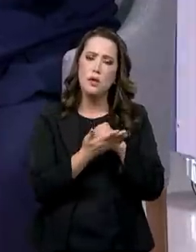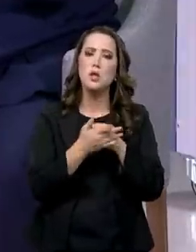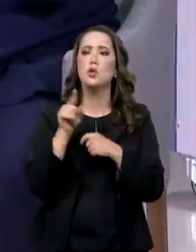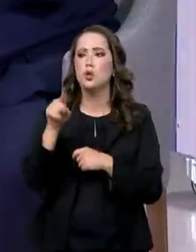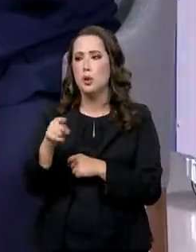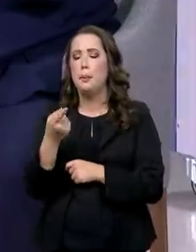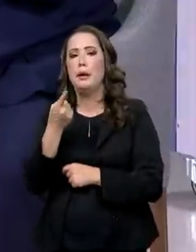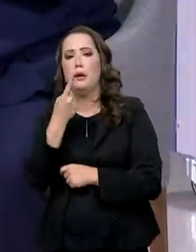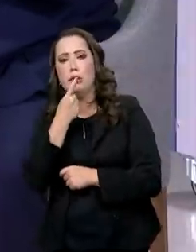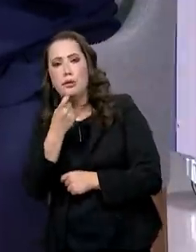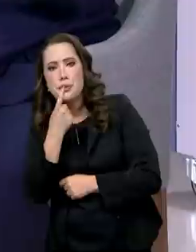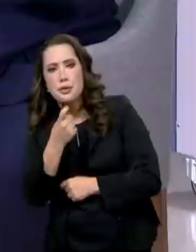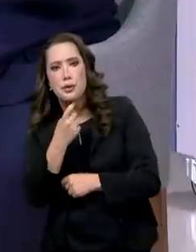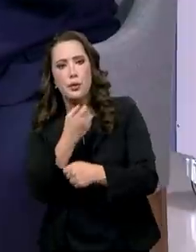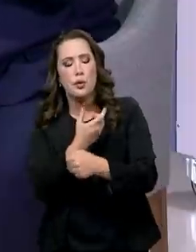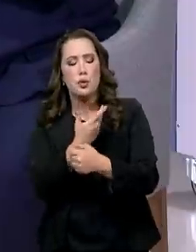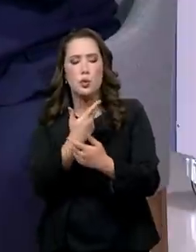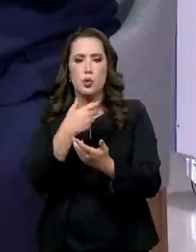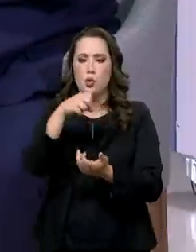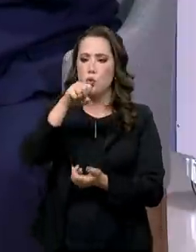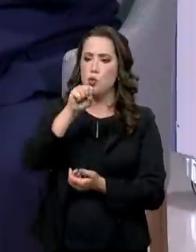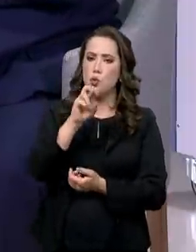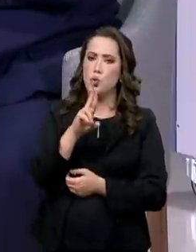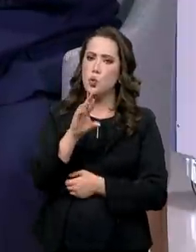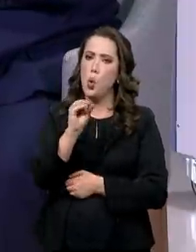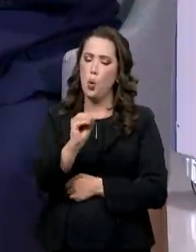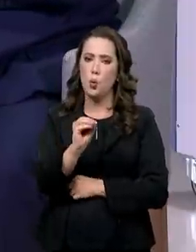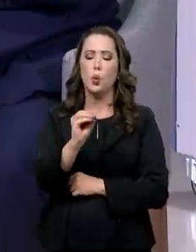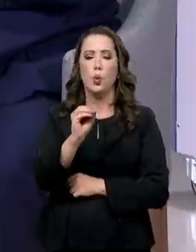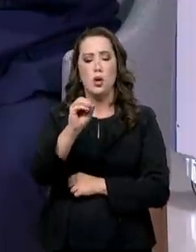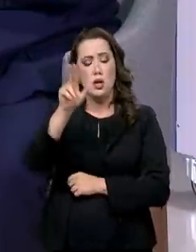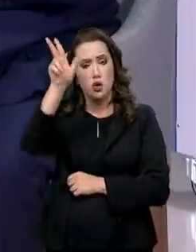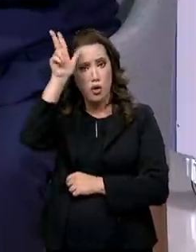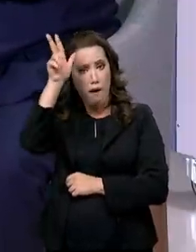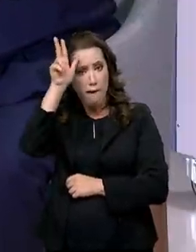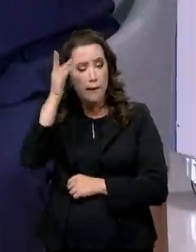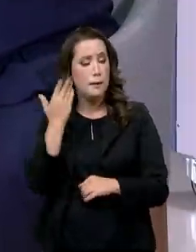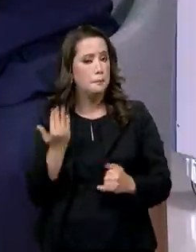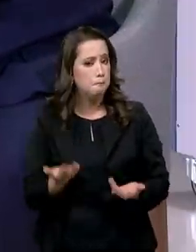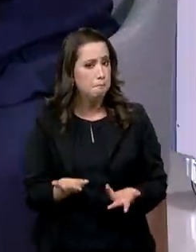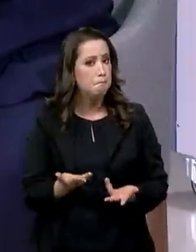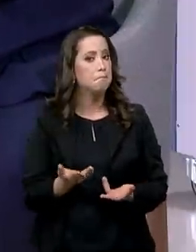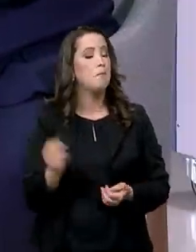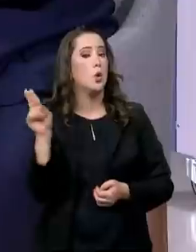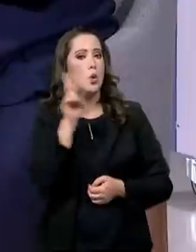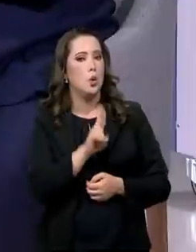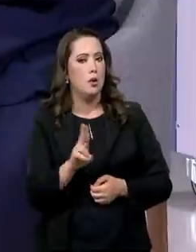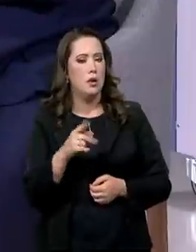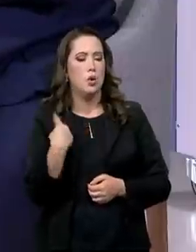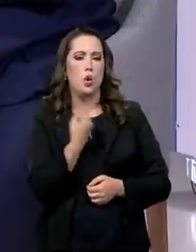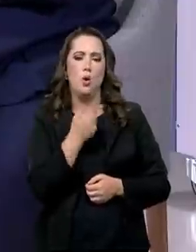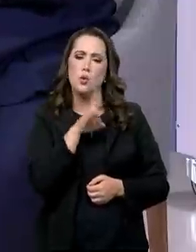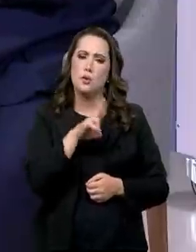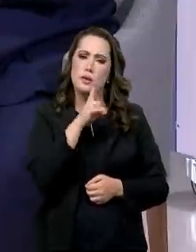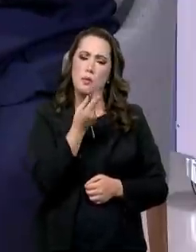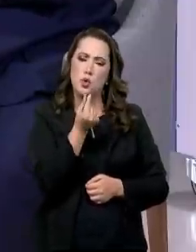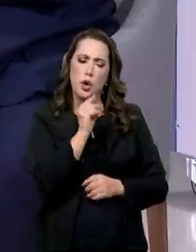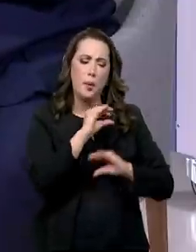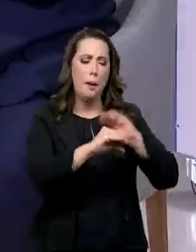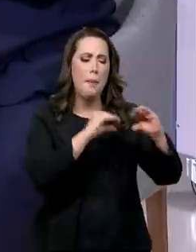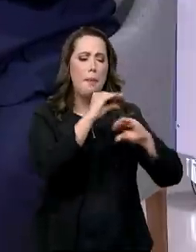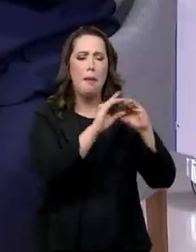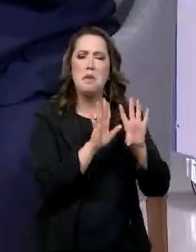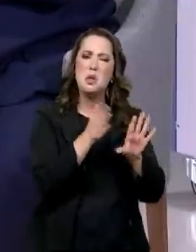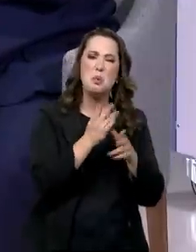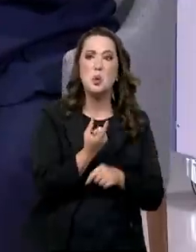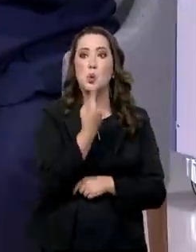atuou muito forte em 2020, utilizando recursos que foram colocados extra-orçamentários na ordem de 1 bilhão.